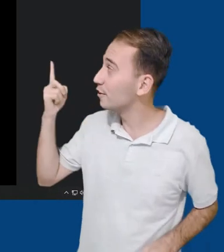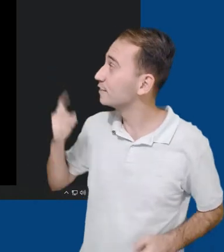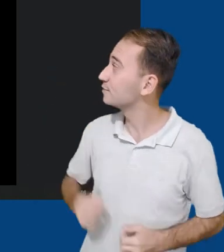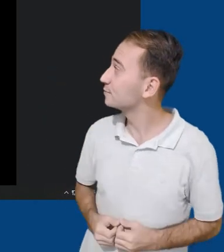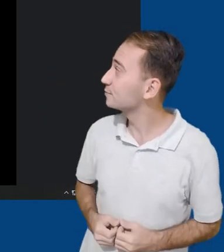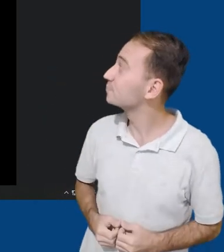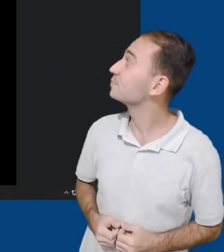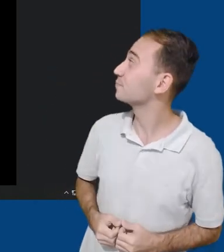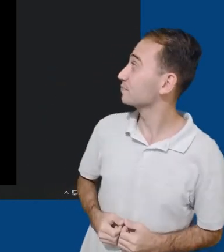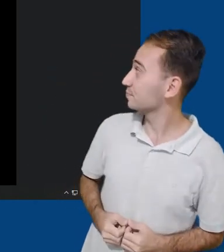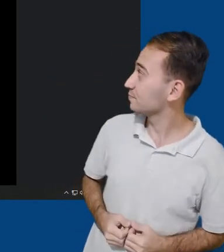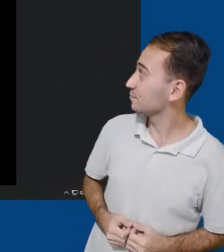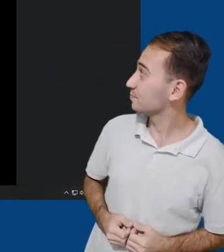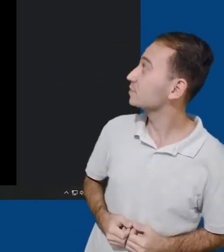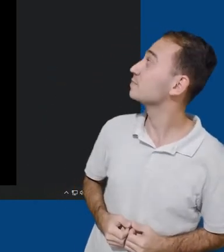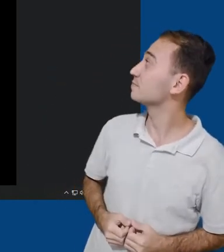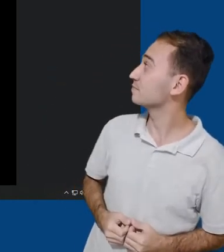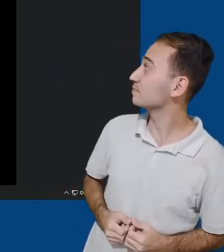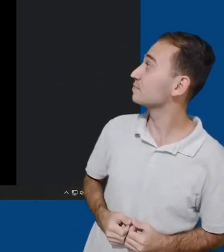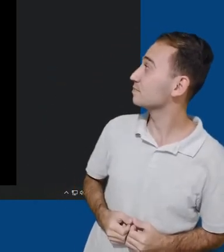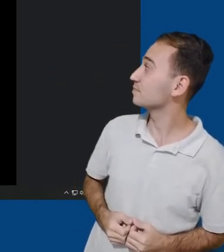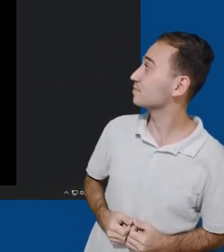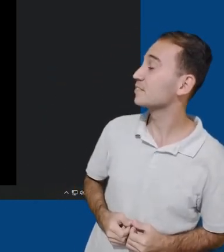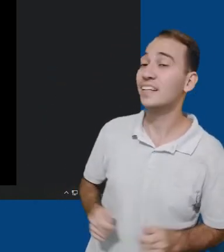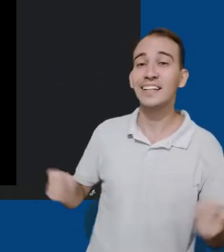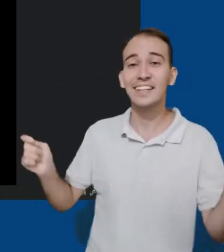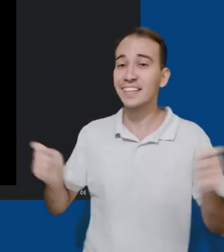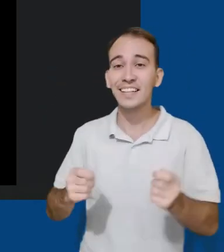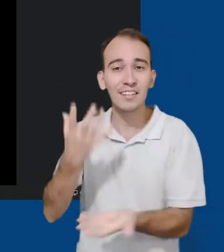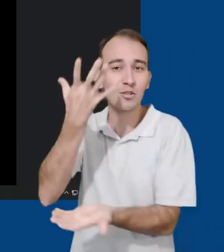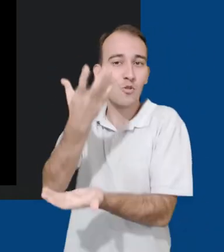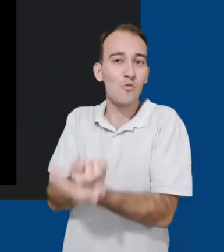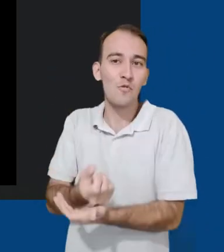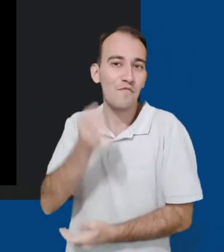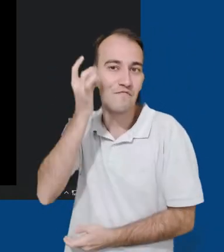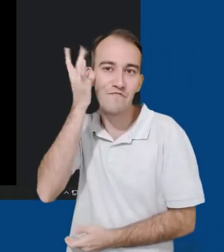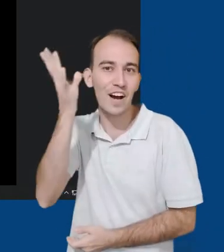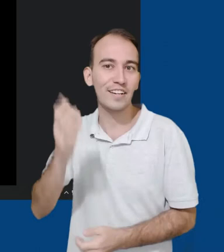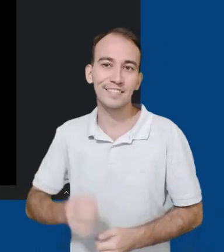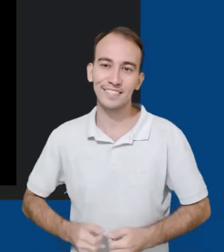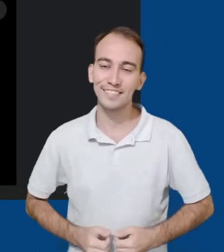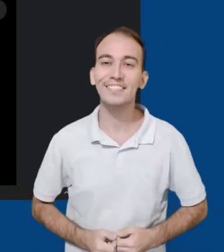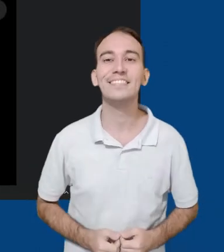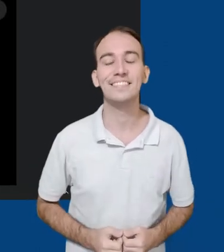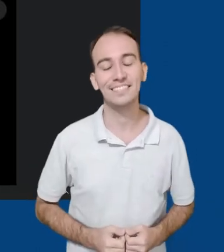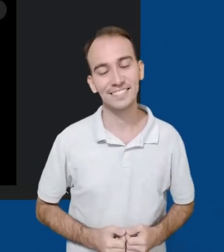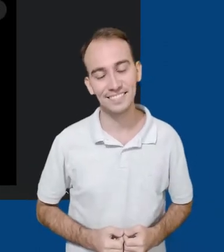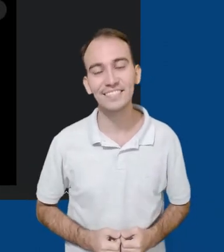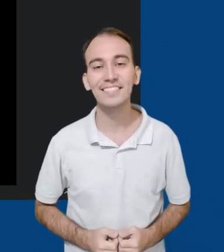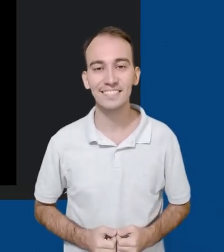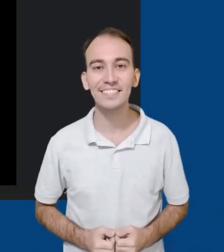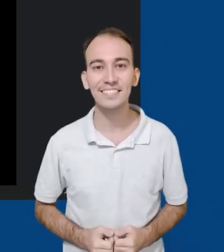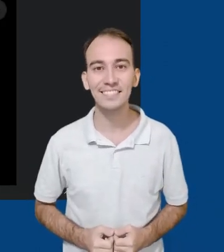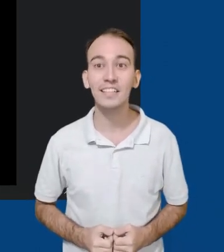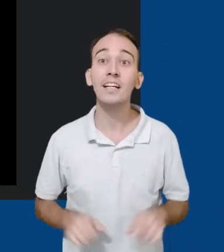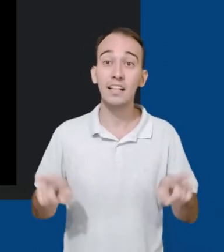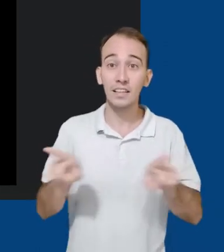cópia. Podemos também copiar as edições para colocar os mesmos efeitos em outras imagens.